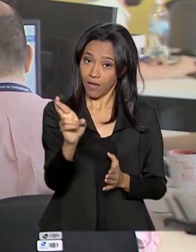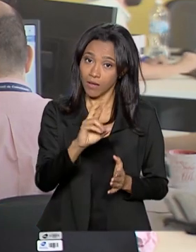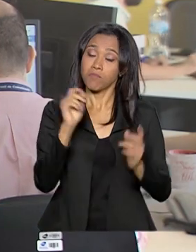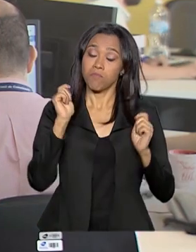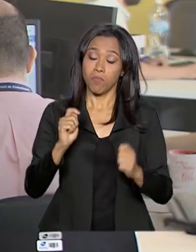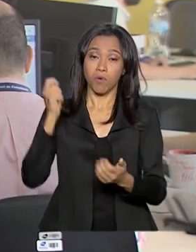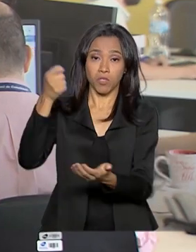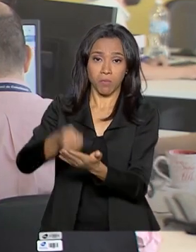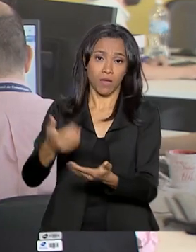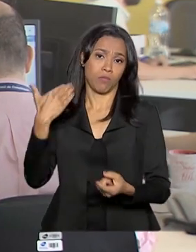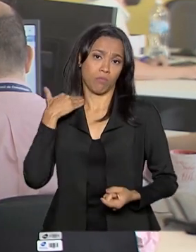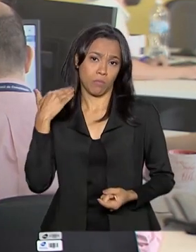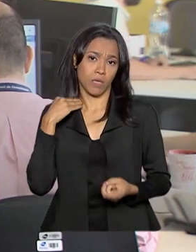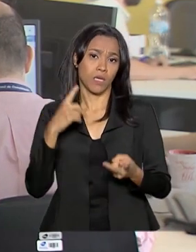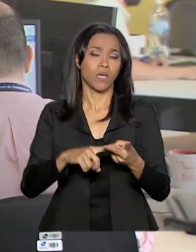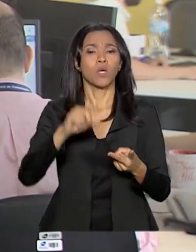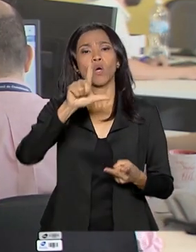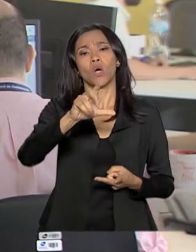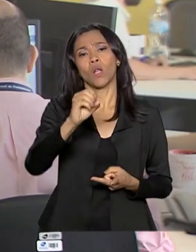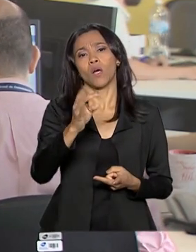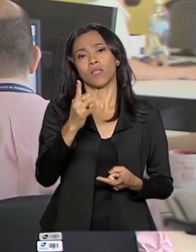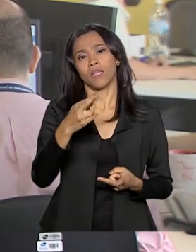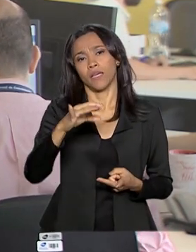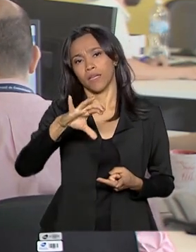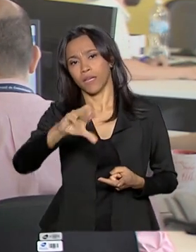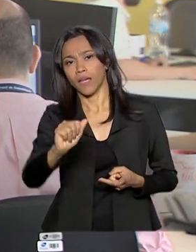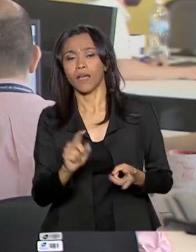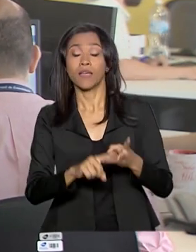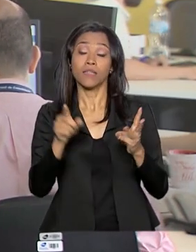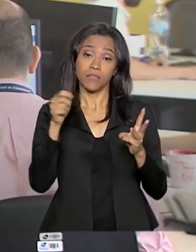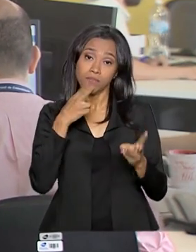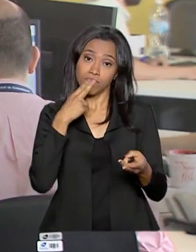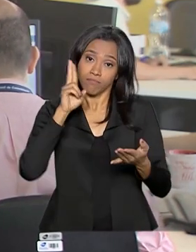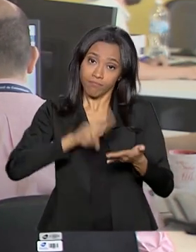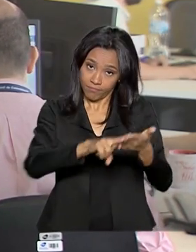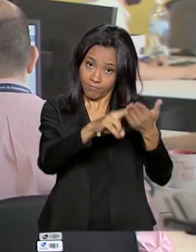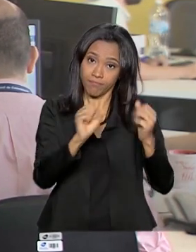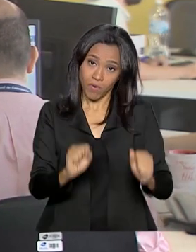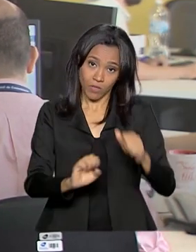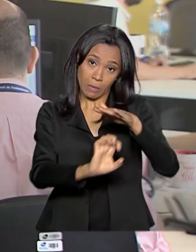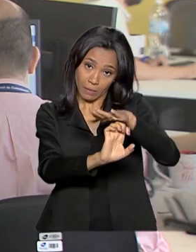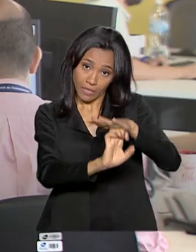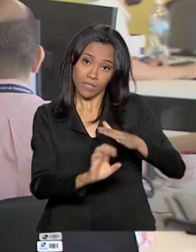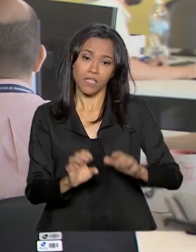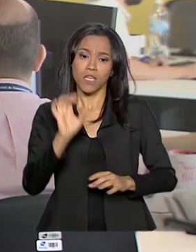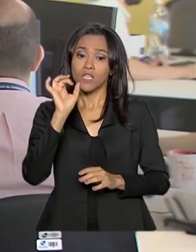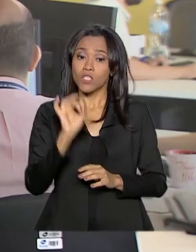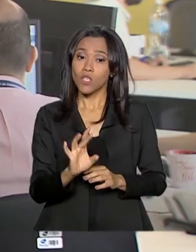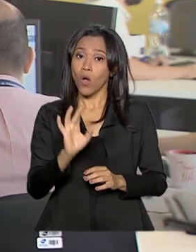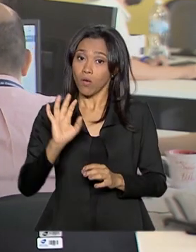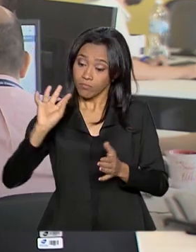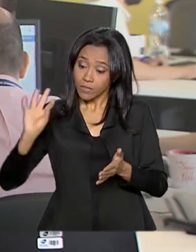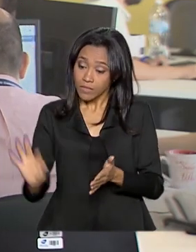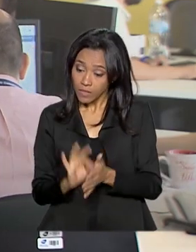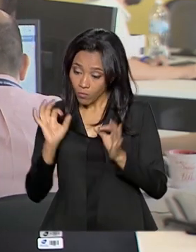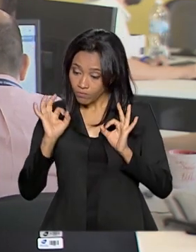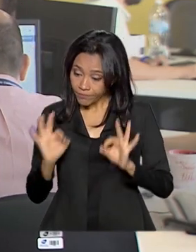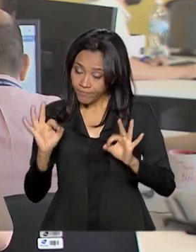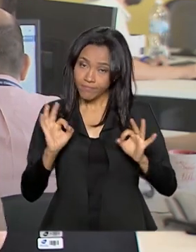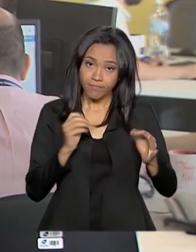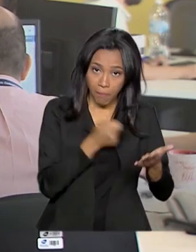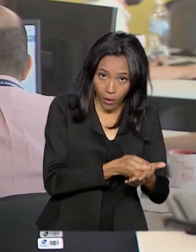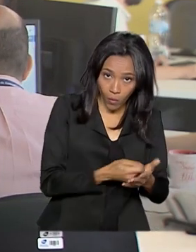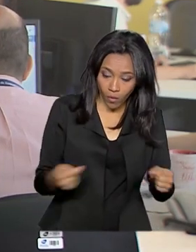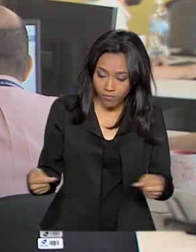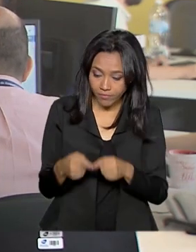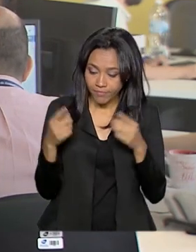agências bancárias, casas lotéricas e correios. Lembrando que a inscrição só é confirmada após o pagamento da taxa. Quem